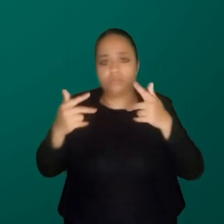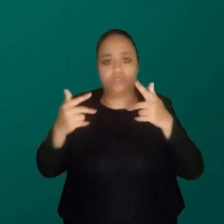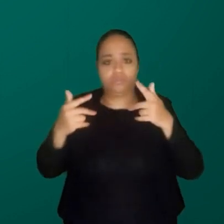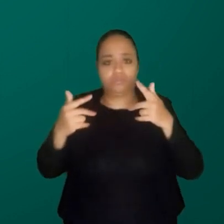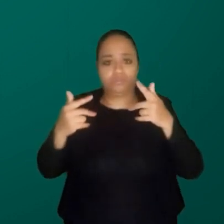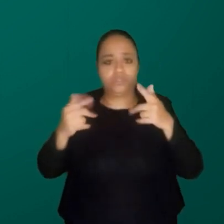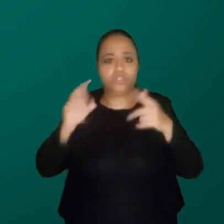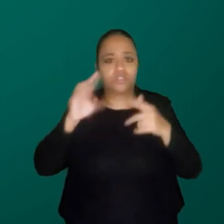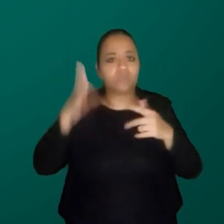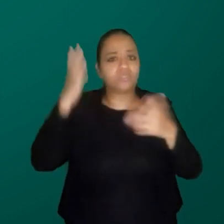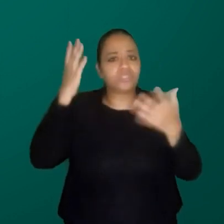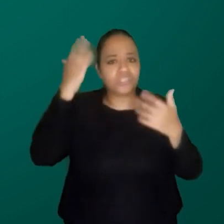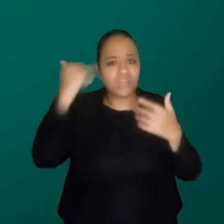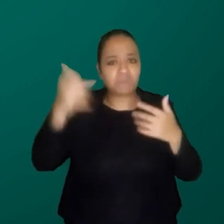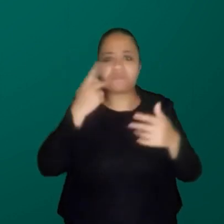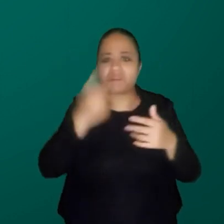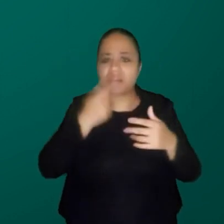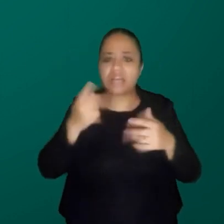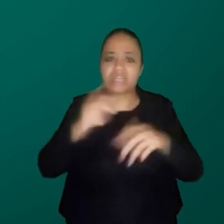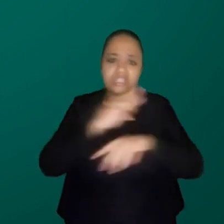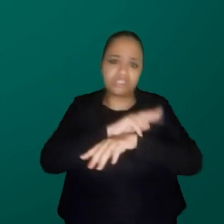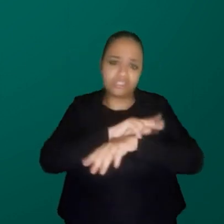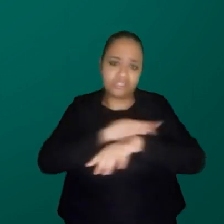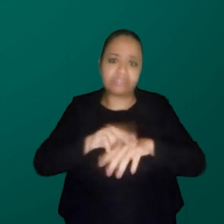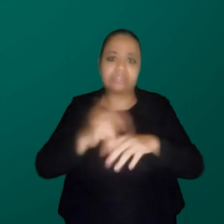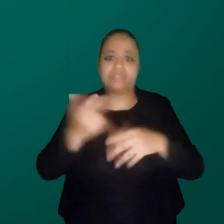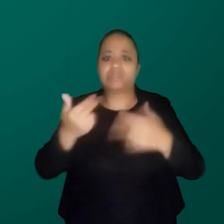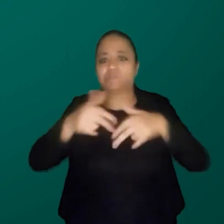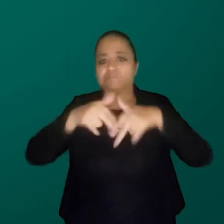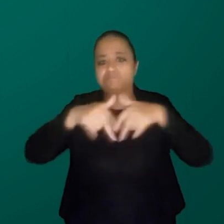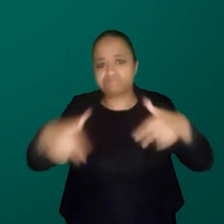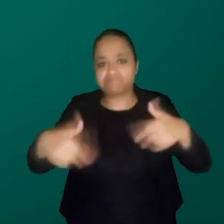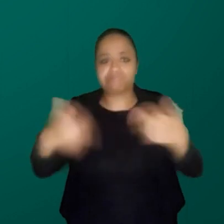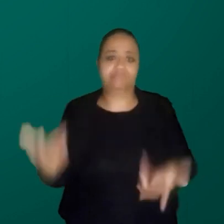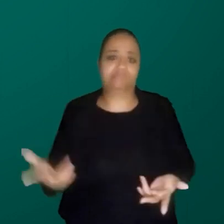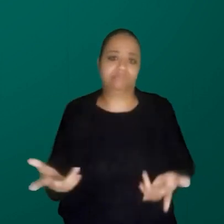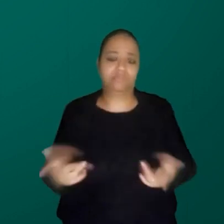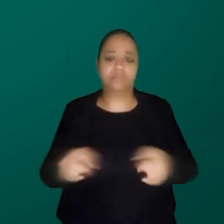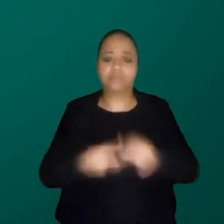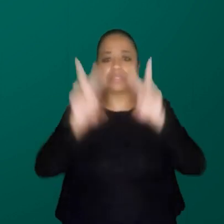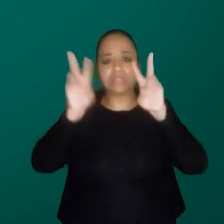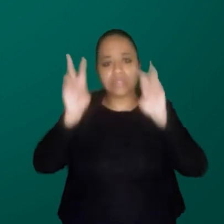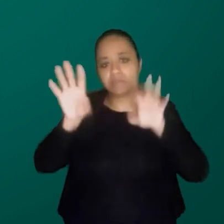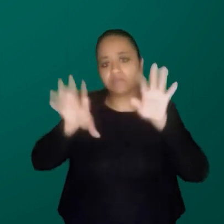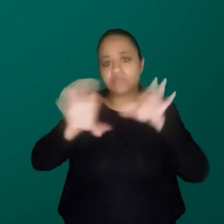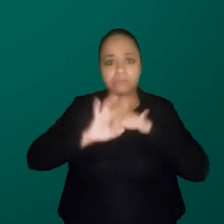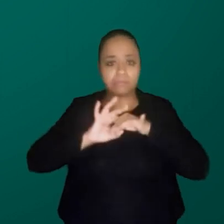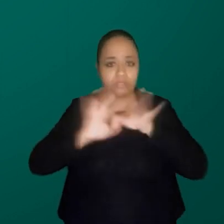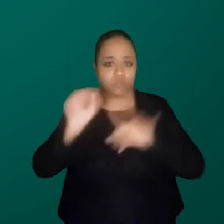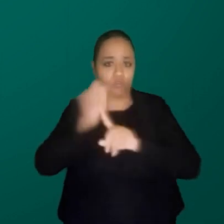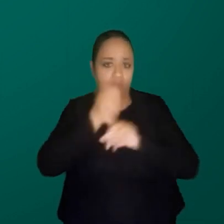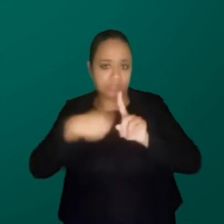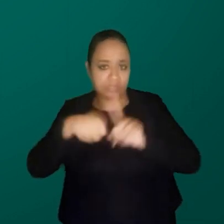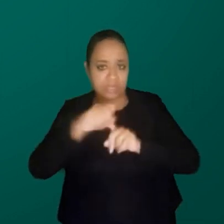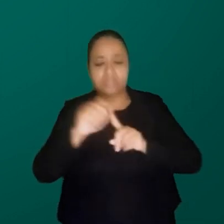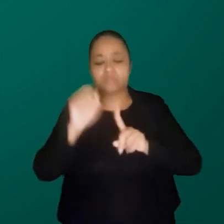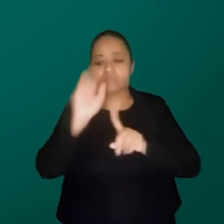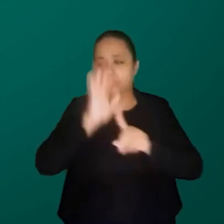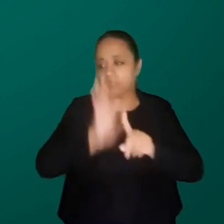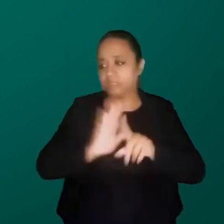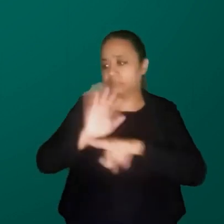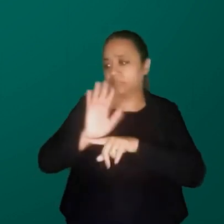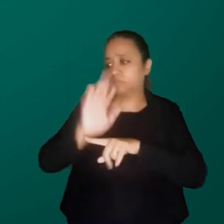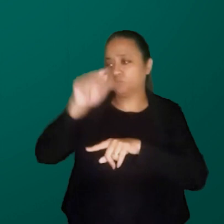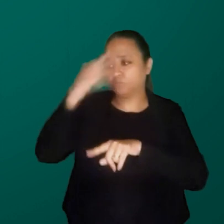ciência. Ou seja, existem também temas que são permitidos para que nós possamos falar. A sociedade brasileira de cinema nunca me chamou para falar.